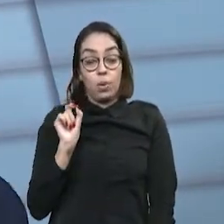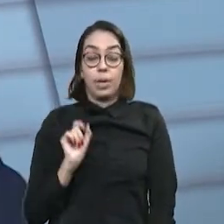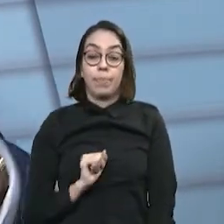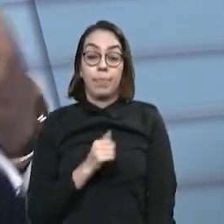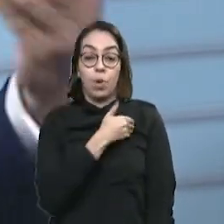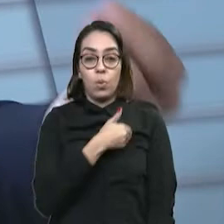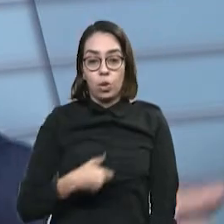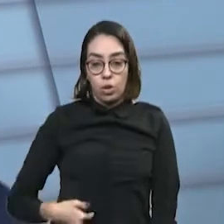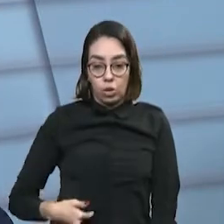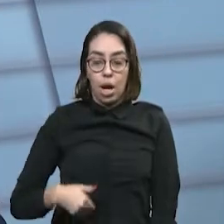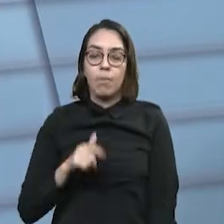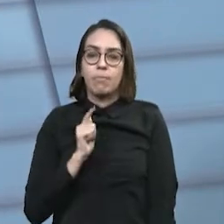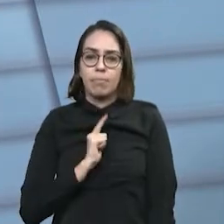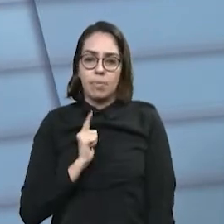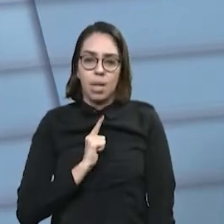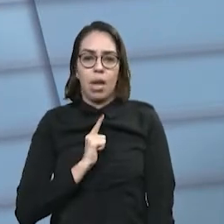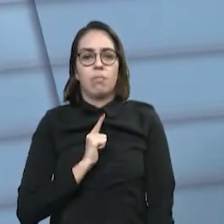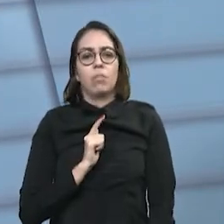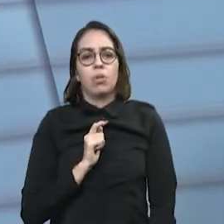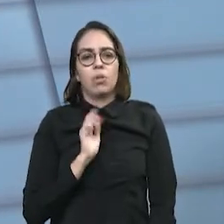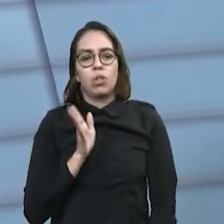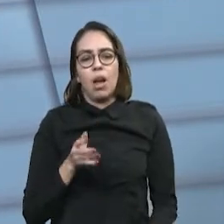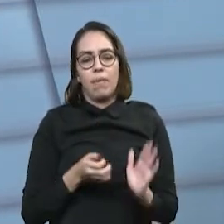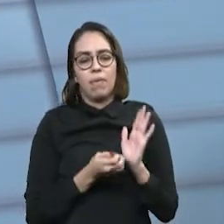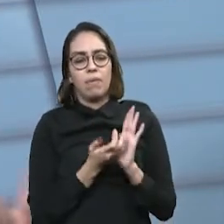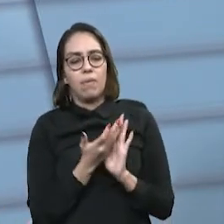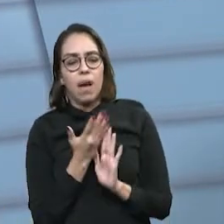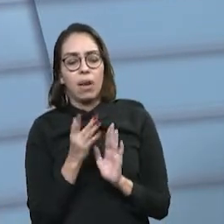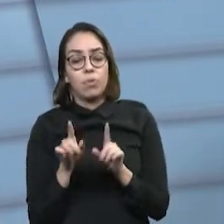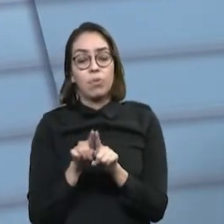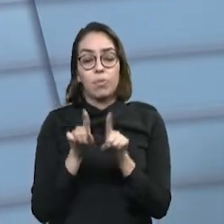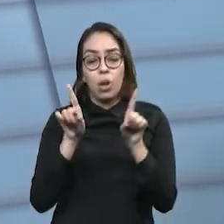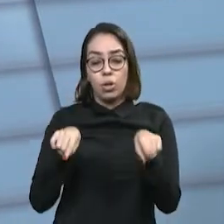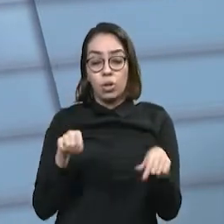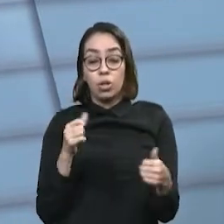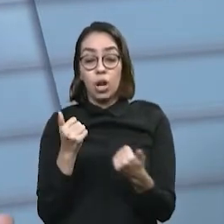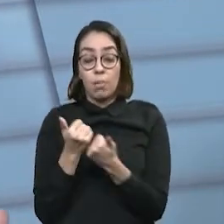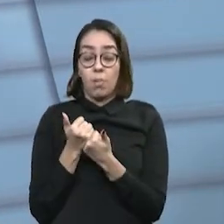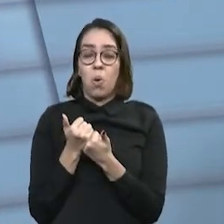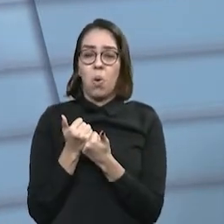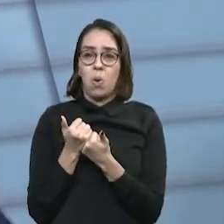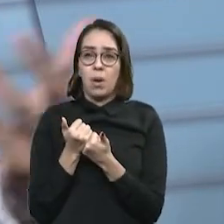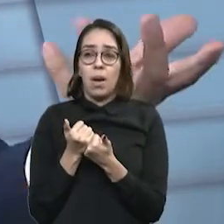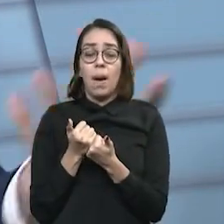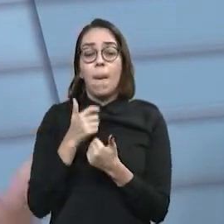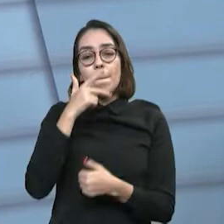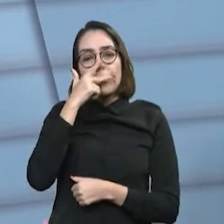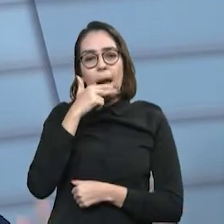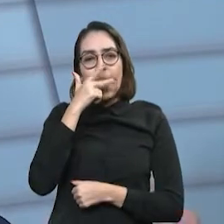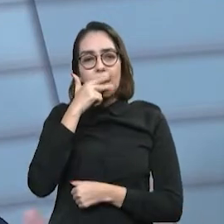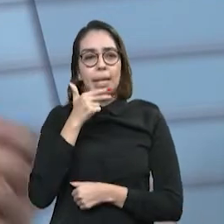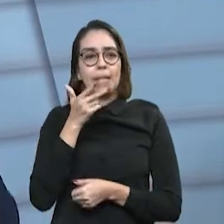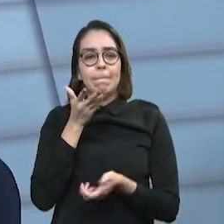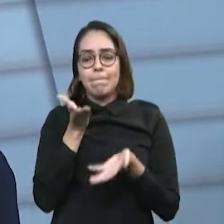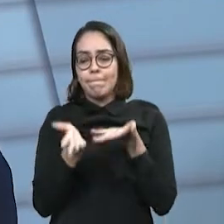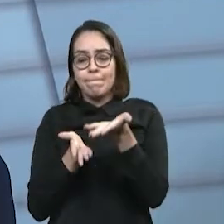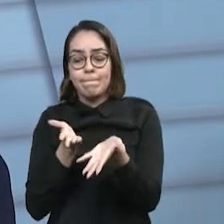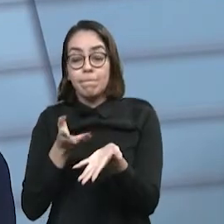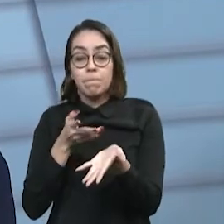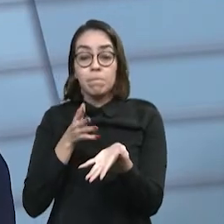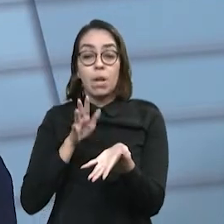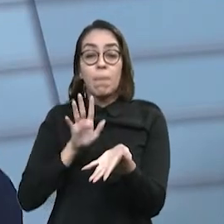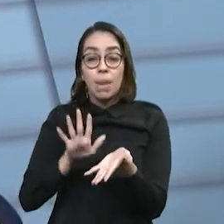o Help ou lança uma transação, ele está agindo pontualmente e que não resolve o problema dessas... Ele está enxugando gelo, O Ailton fez um cálculo aproximado